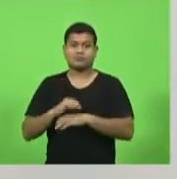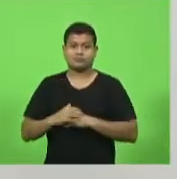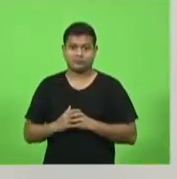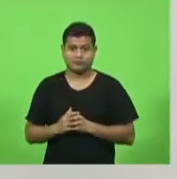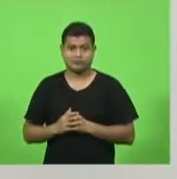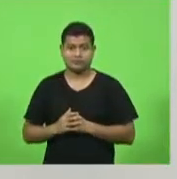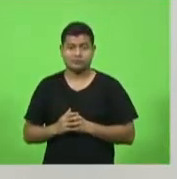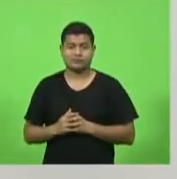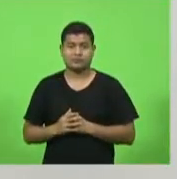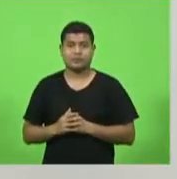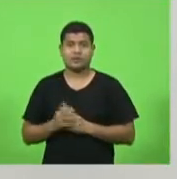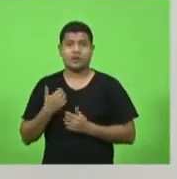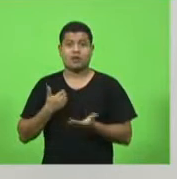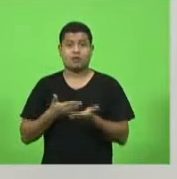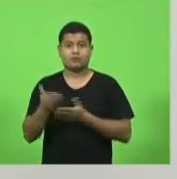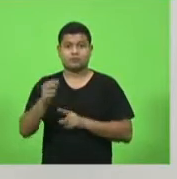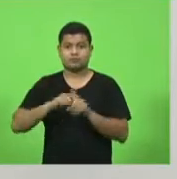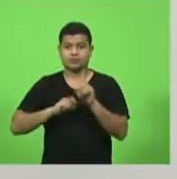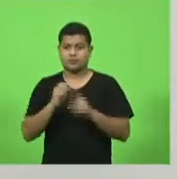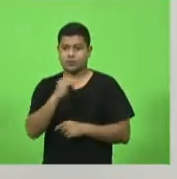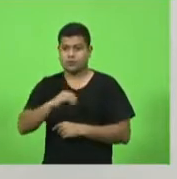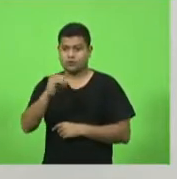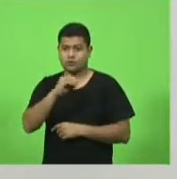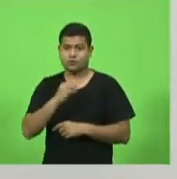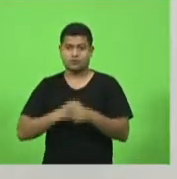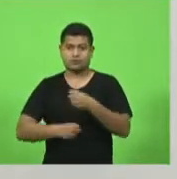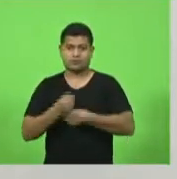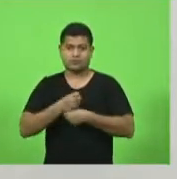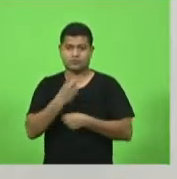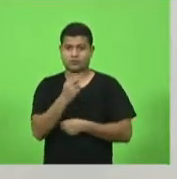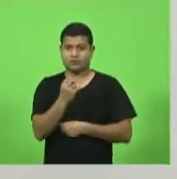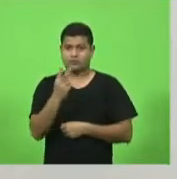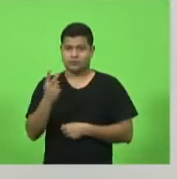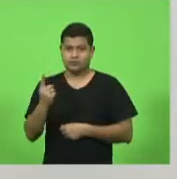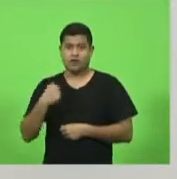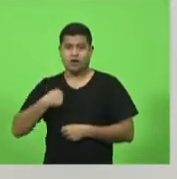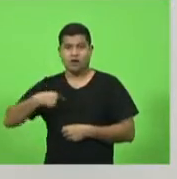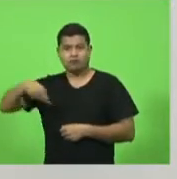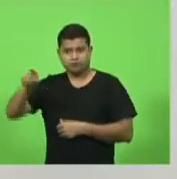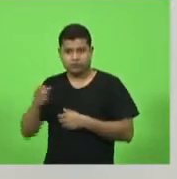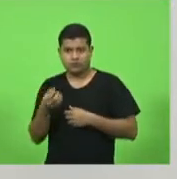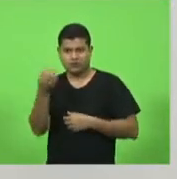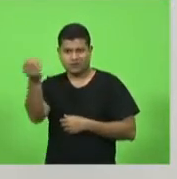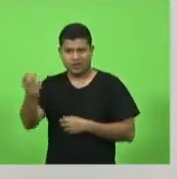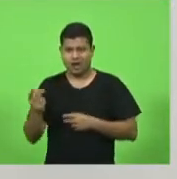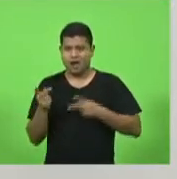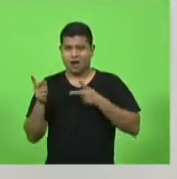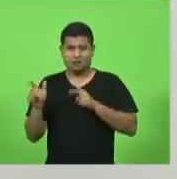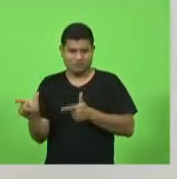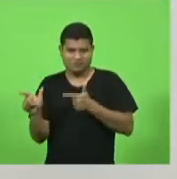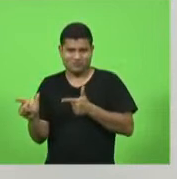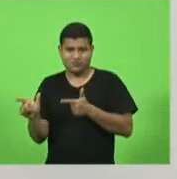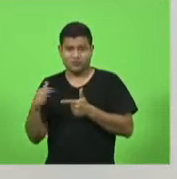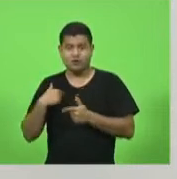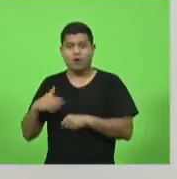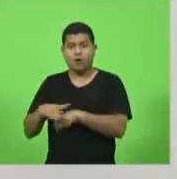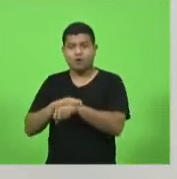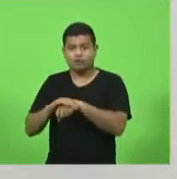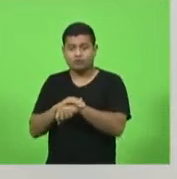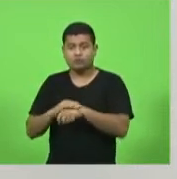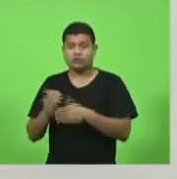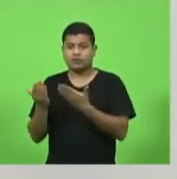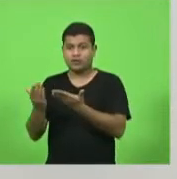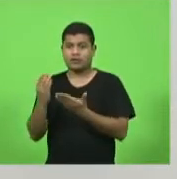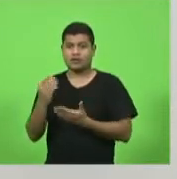Eu, no início do mês de outubro do ano passado, eu estive em Caçador, conversei com o coronel Alexandre, Concórdia, com o tenente